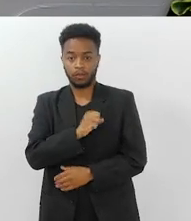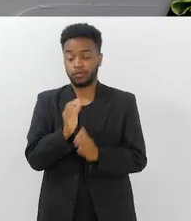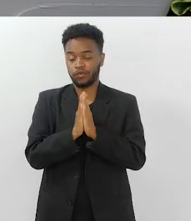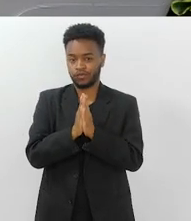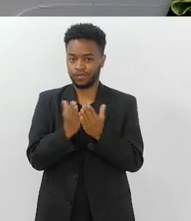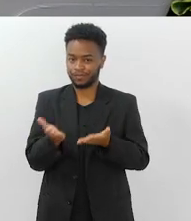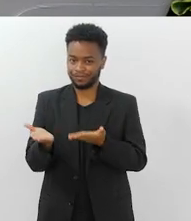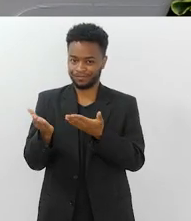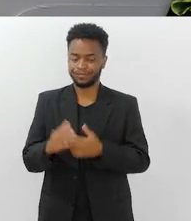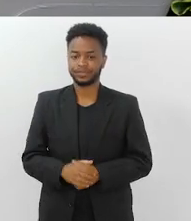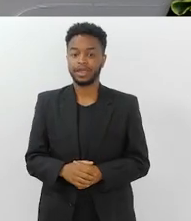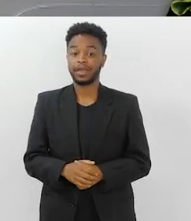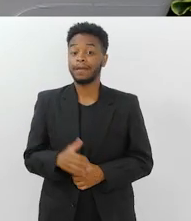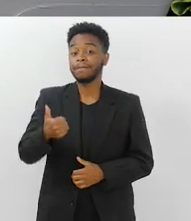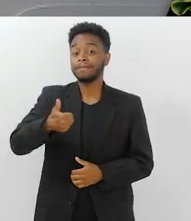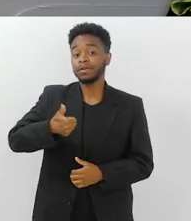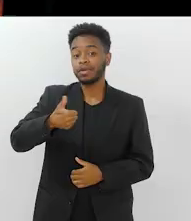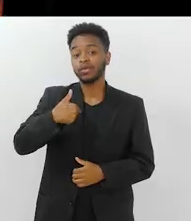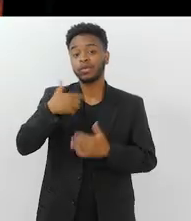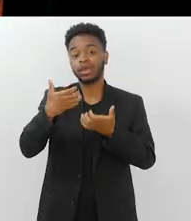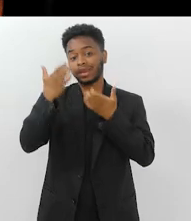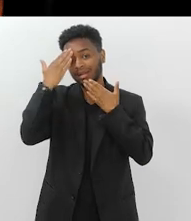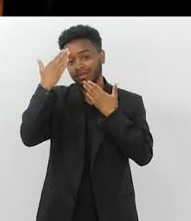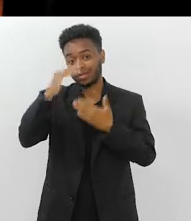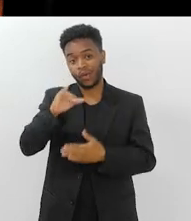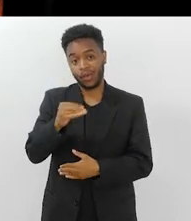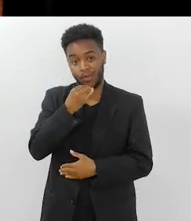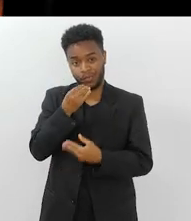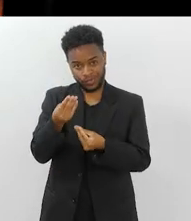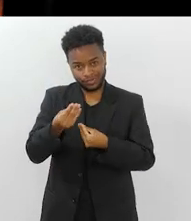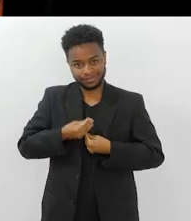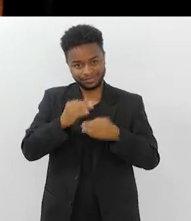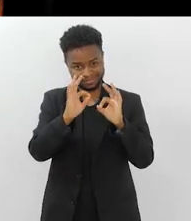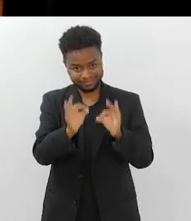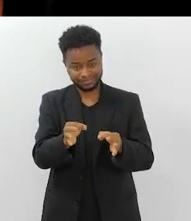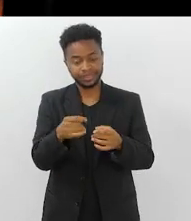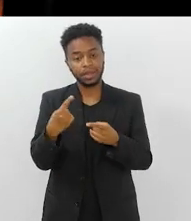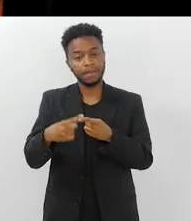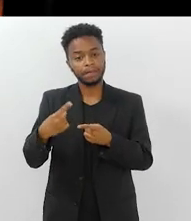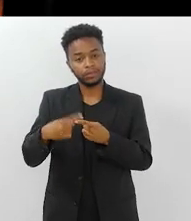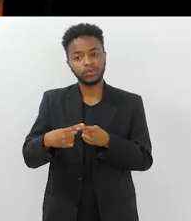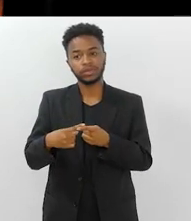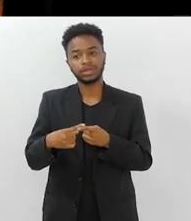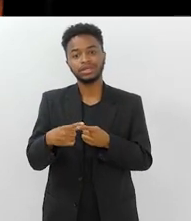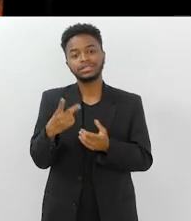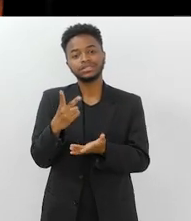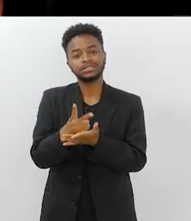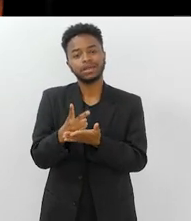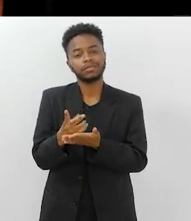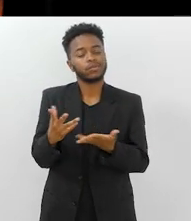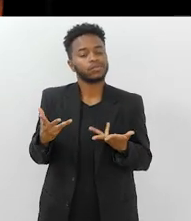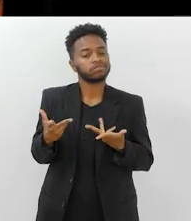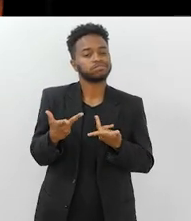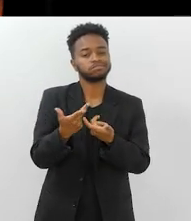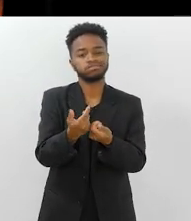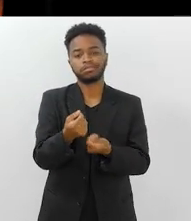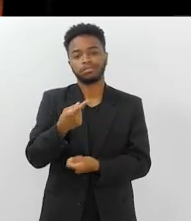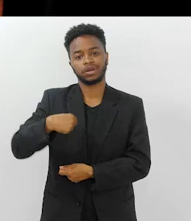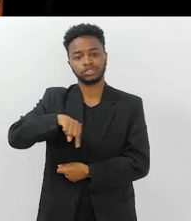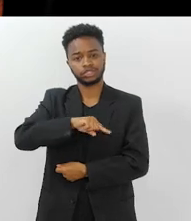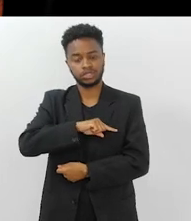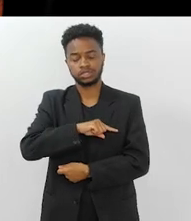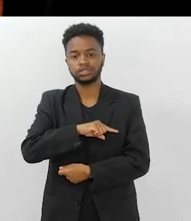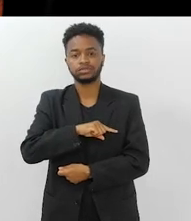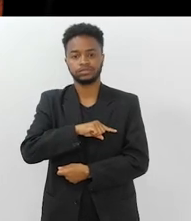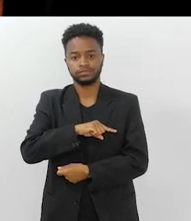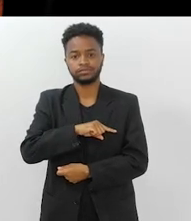favor, doutor. Bom, eu quero primeiramente agradecer a oportunidade, né? É sempre enriquecedor para nós,